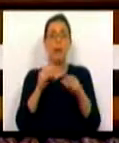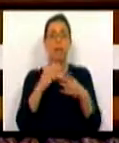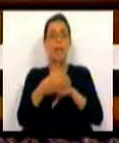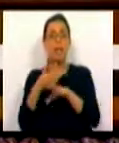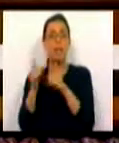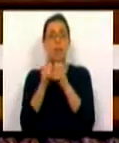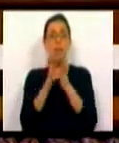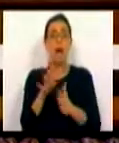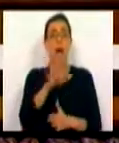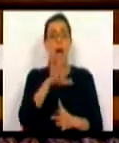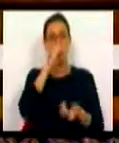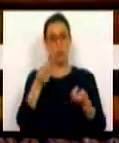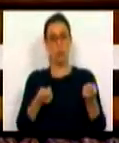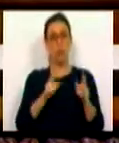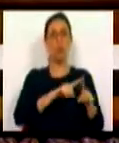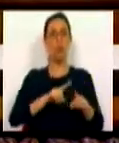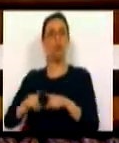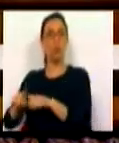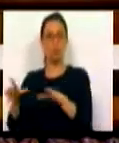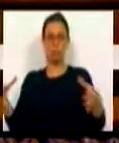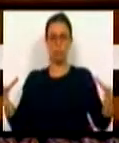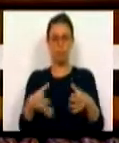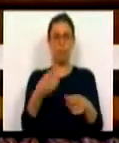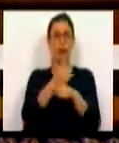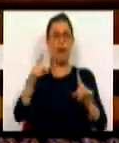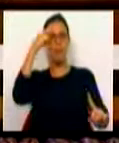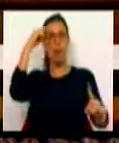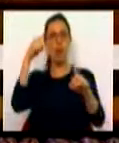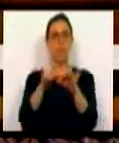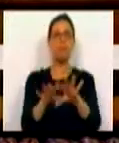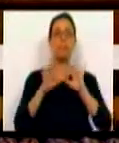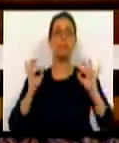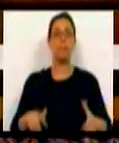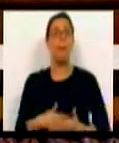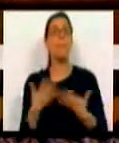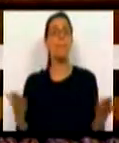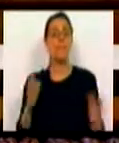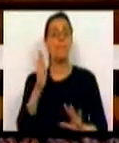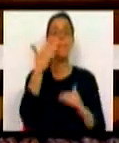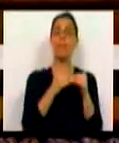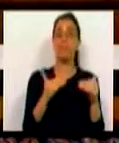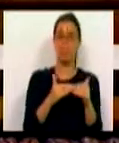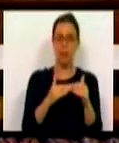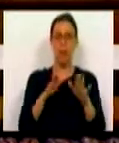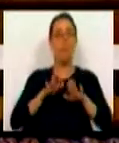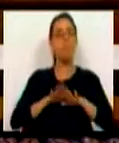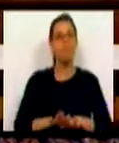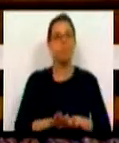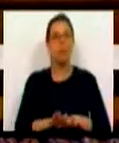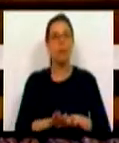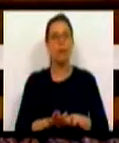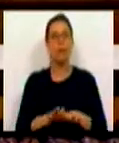de todas as áreas governativas concentradas num objetivo comum, que é, numa primeira fase, travar